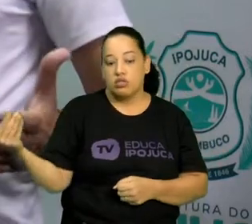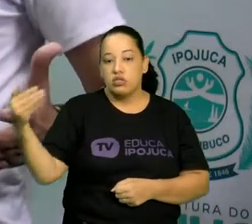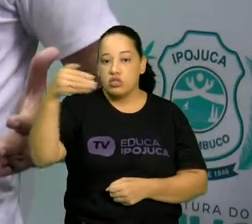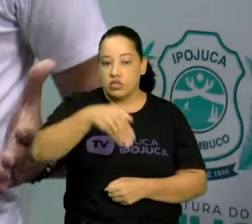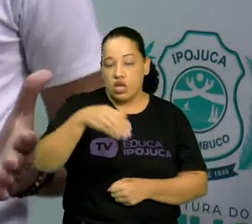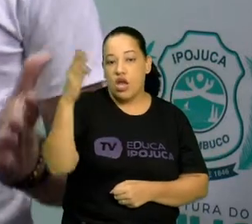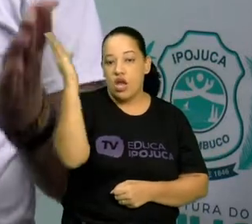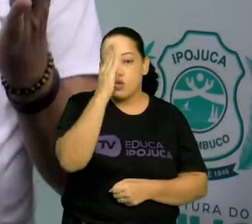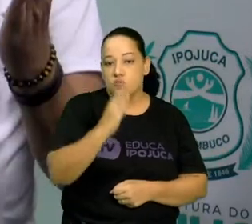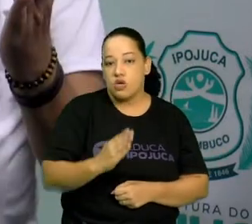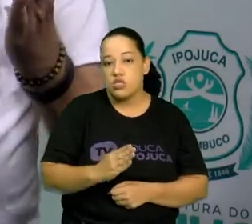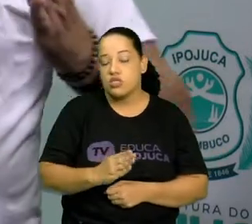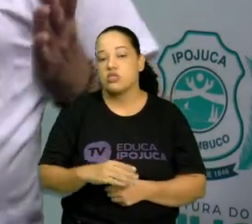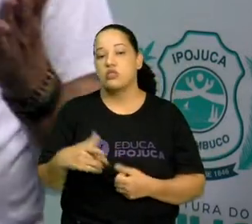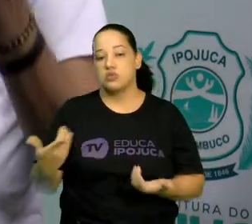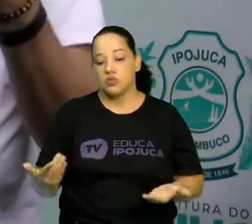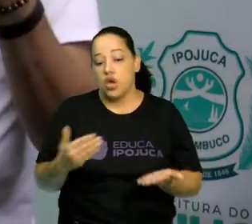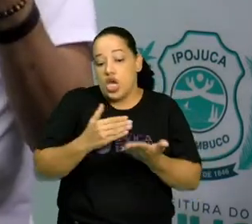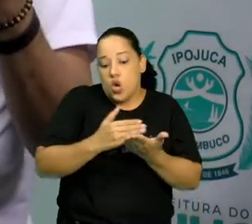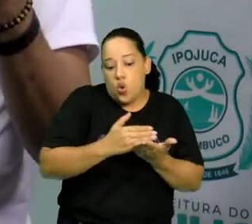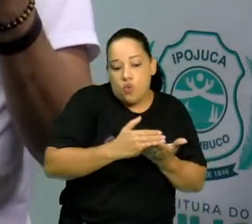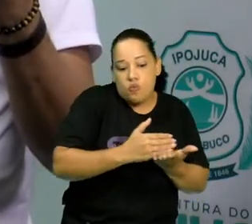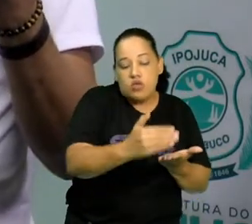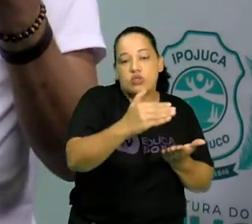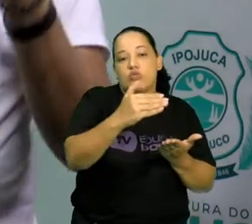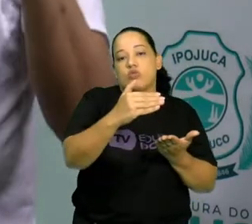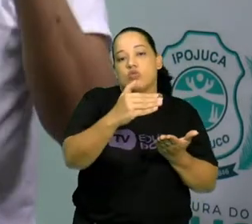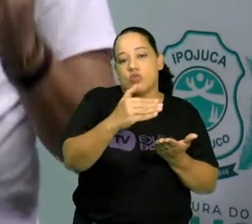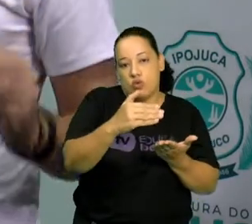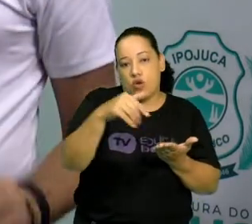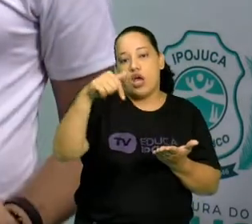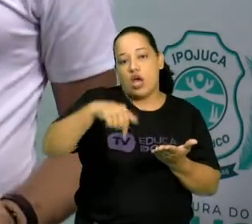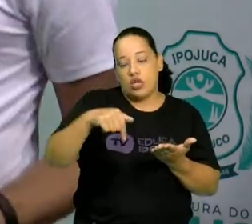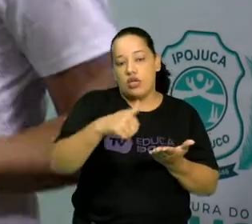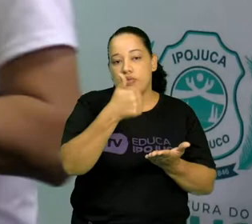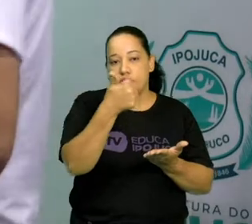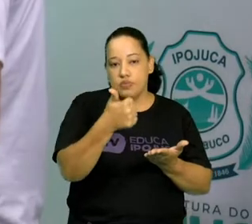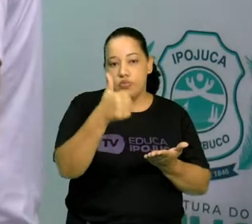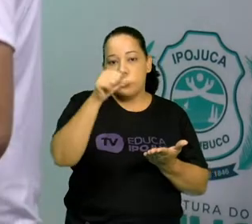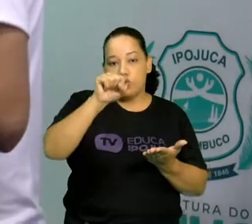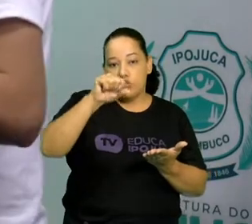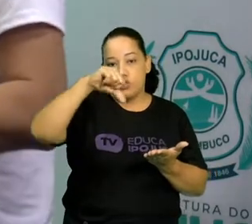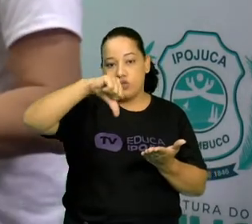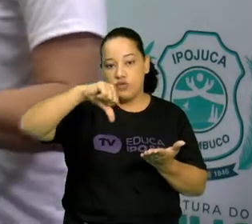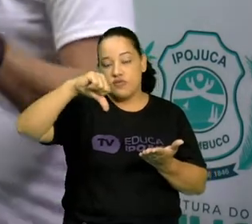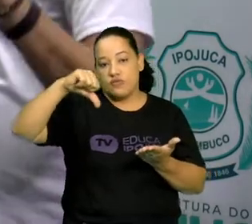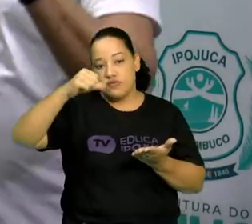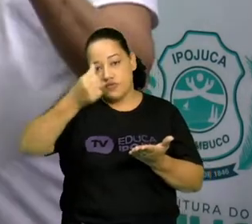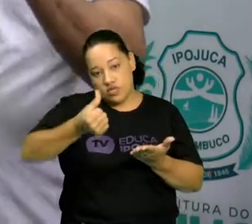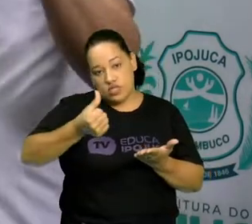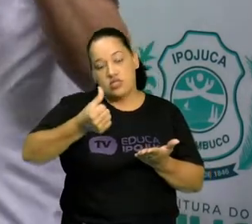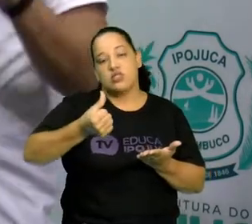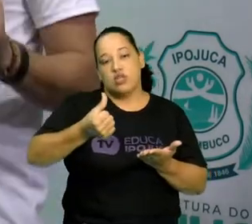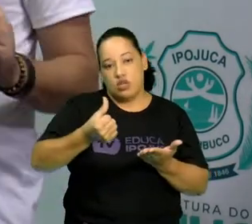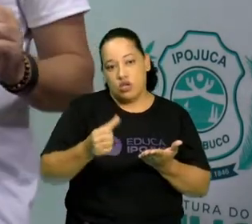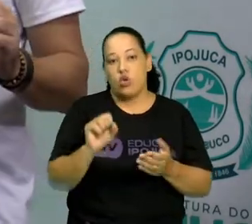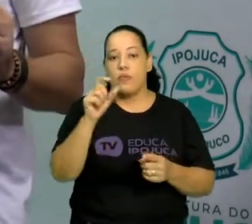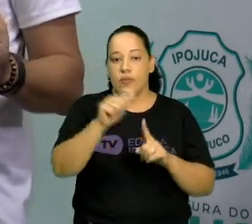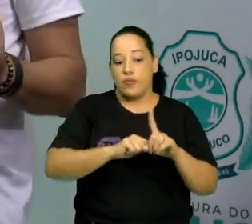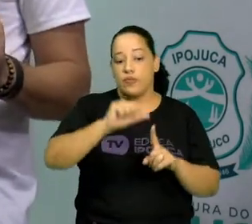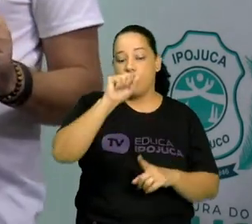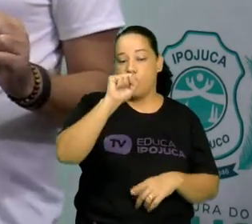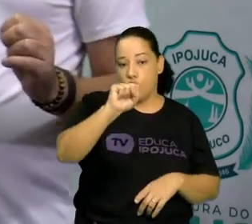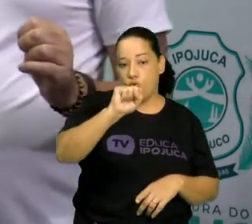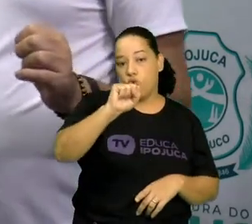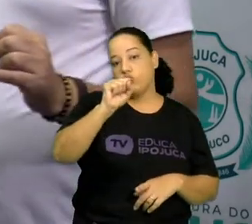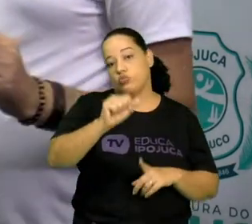como o marco do início da história do nosso cinema, 1896. Beleza? Dia 8 de julho.